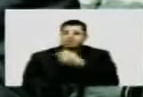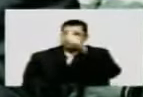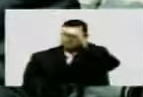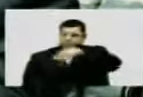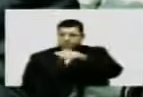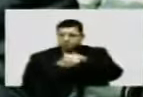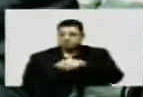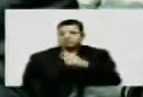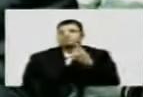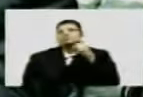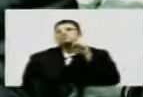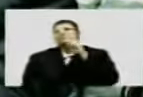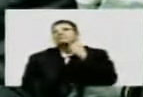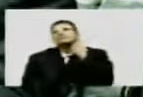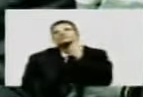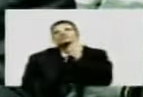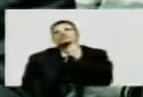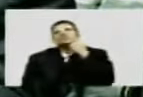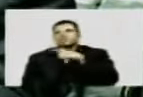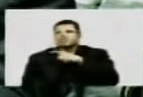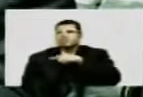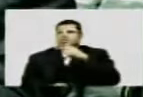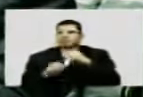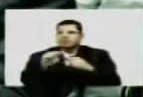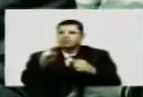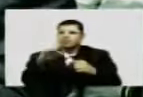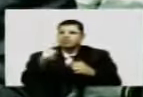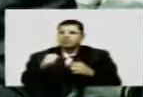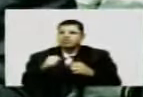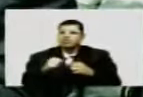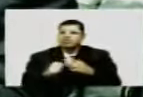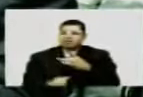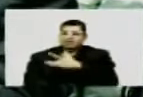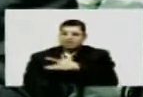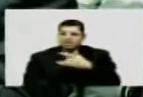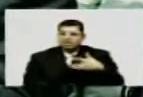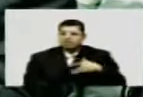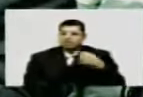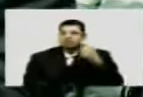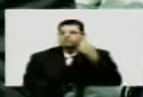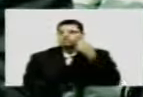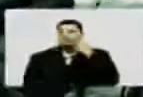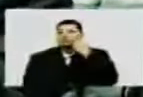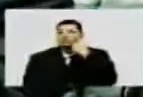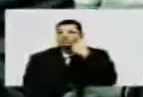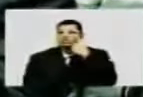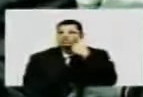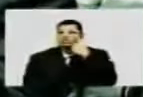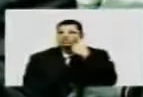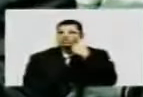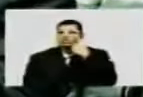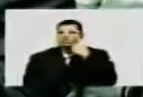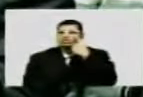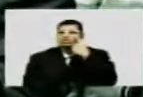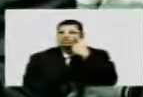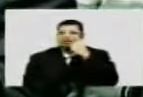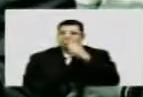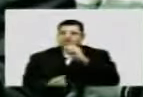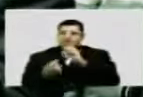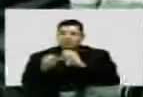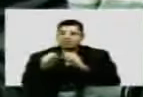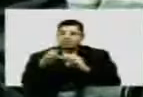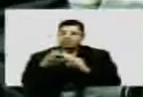Aqui, na sexta-feira, tivemos uma audiência pública sobre saúde ocular. E a Suzana se dignou a mandar uma